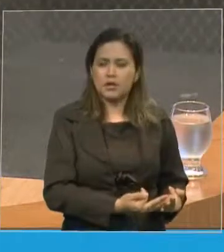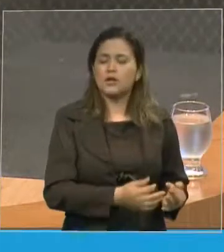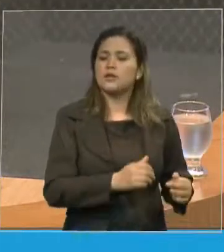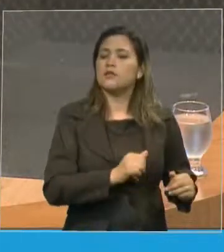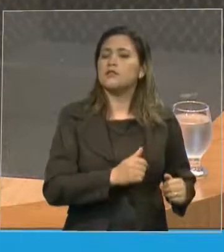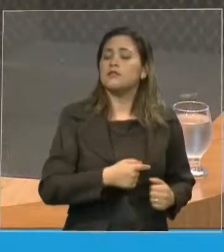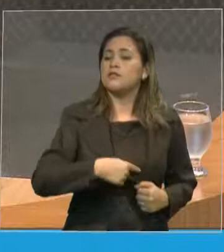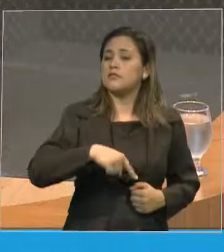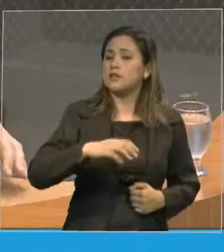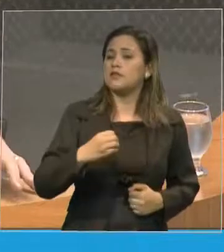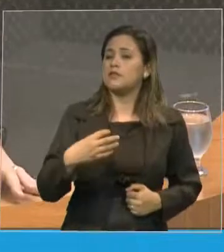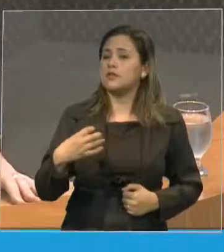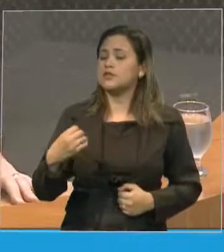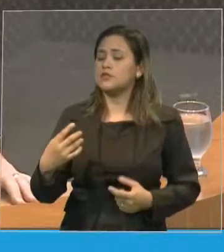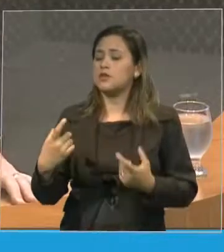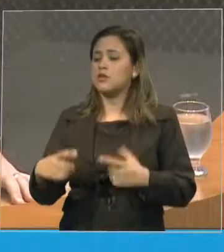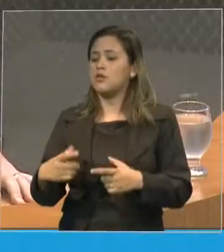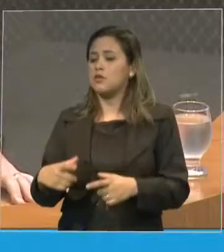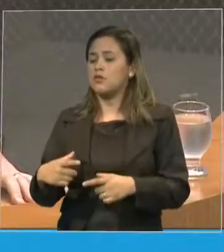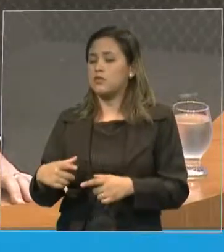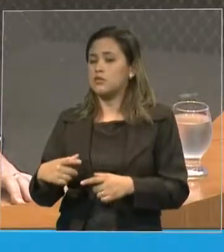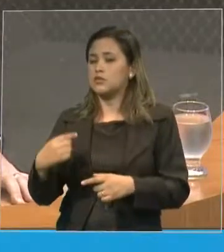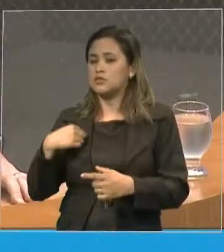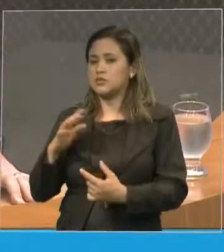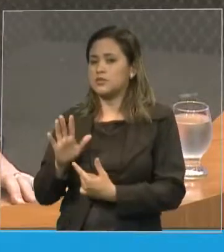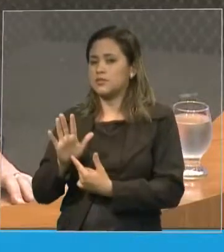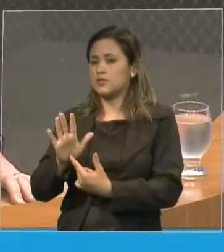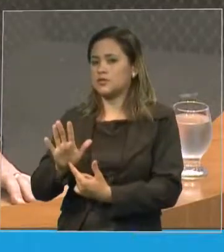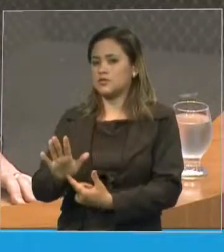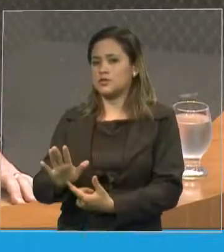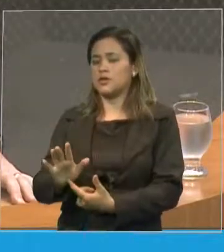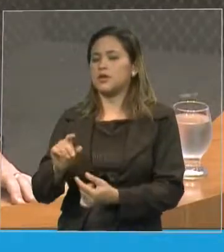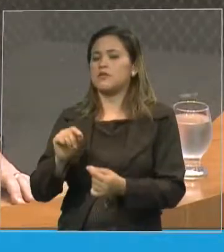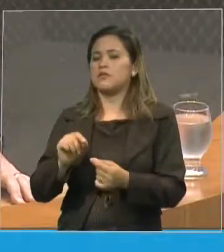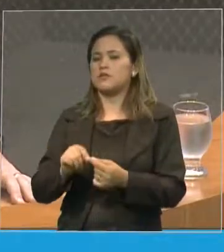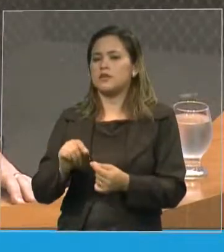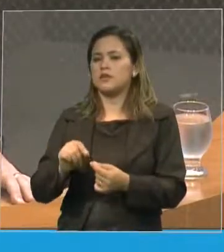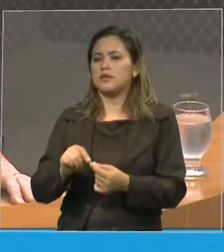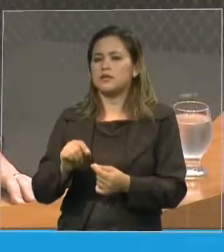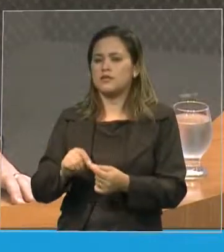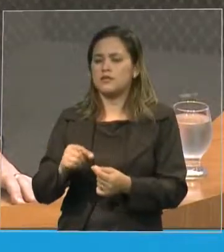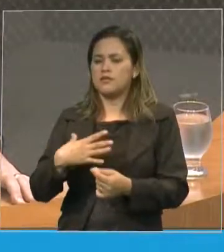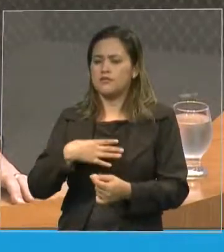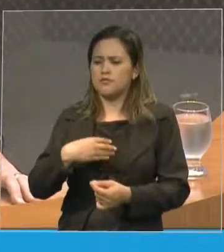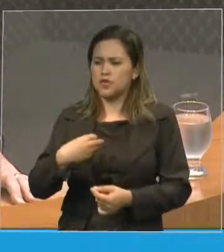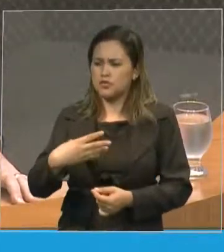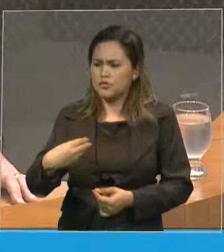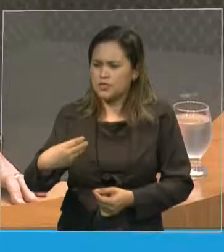mostrarei. E fartiei uma grande nação, engrandecerei o teu nome, abençoartiei,